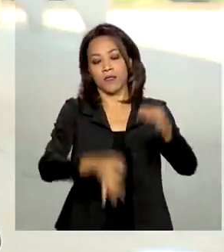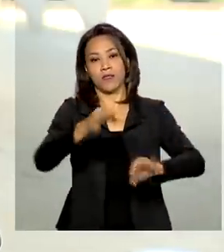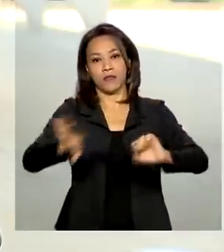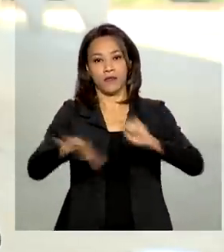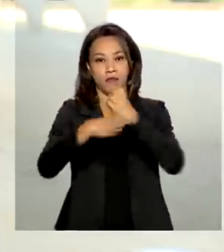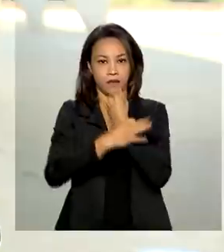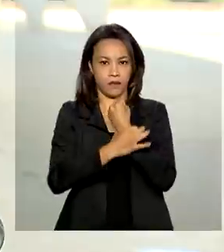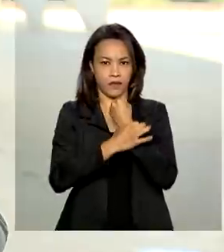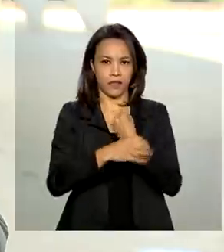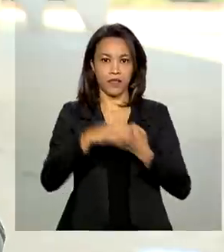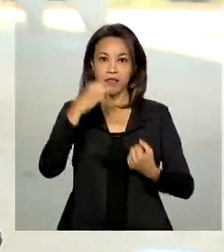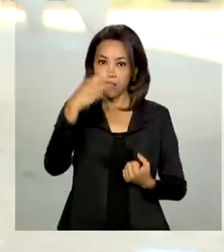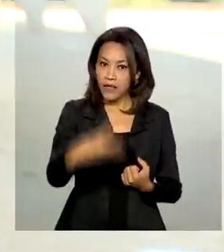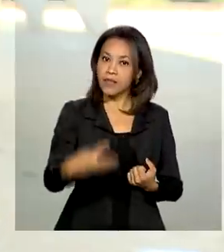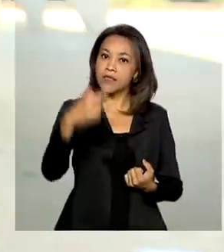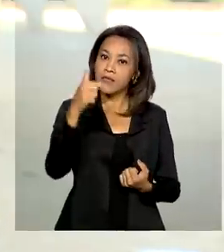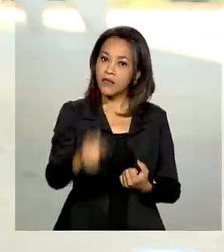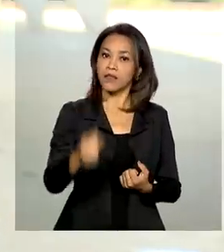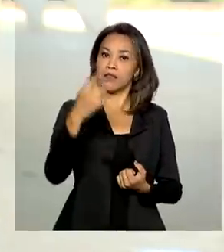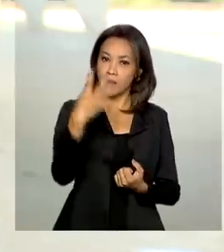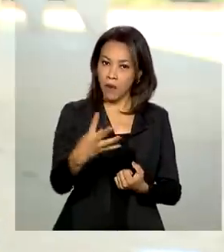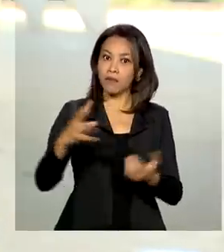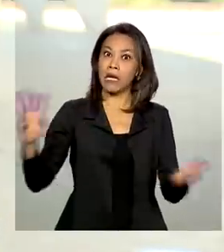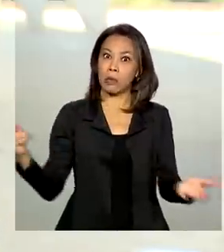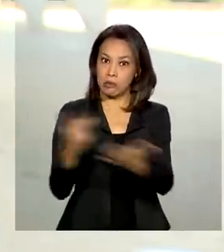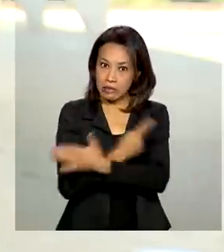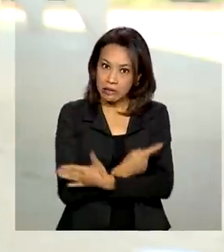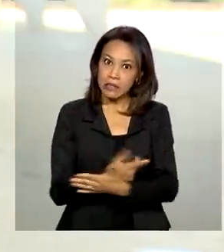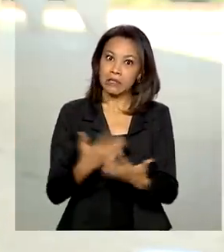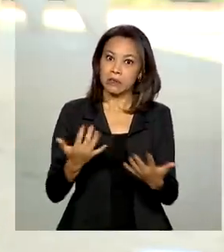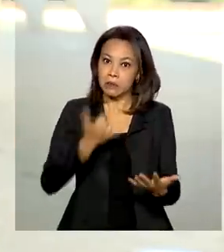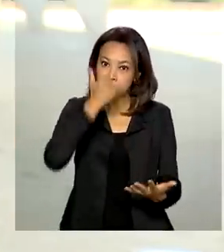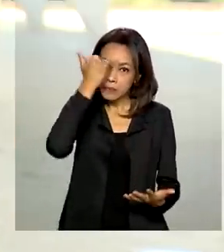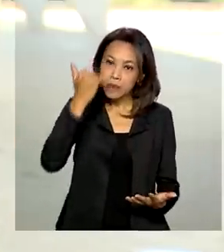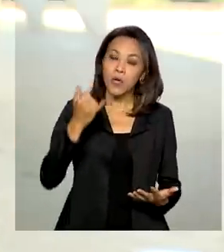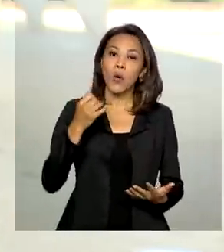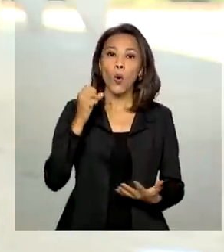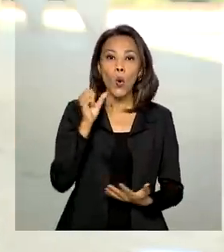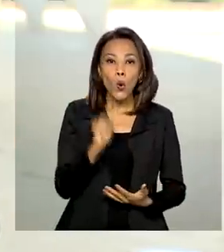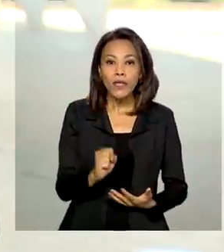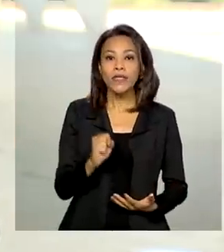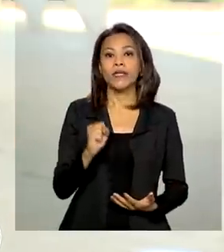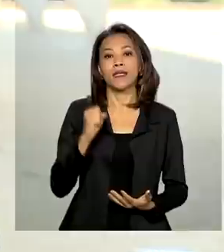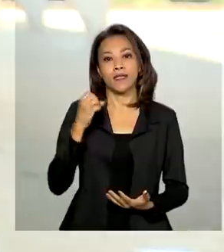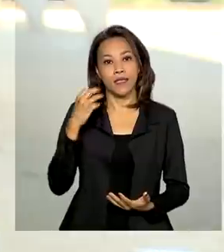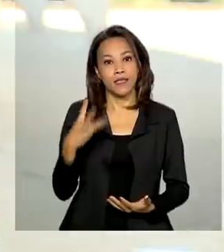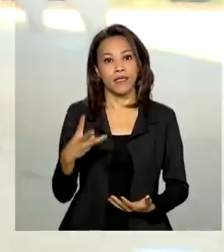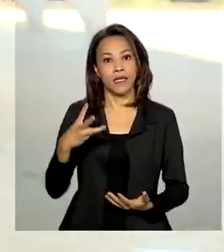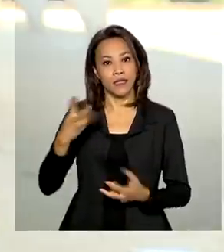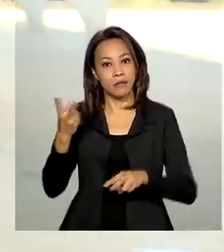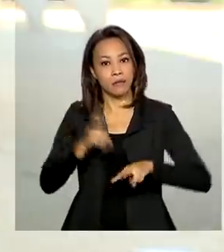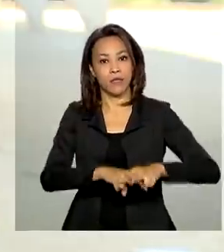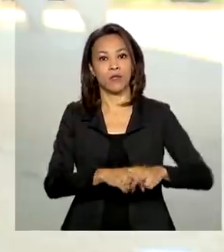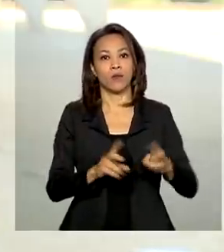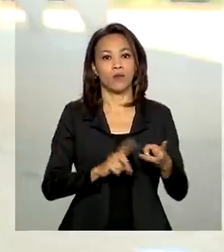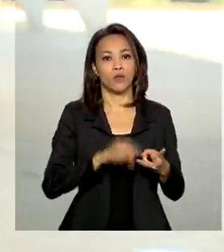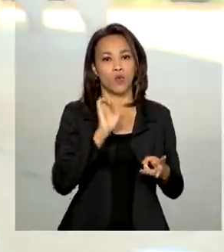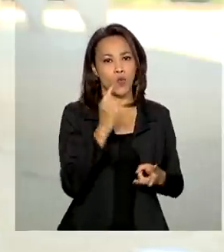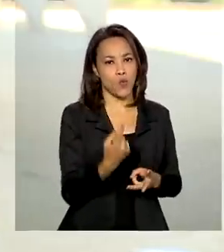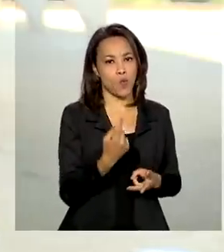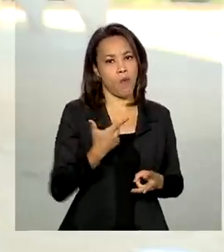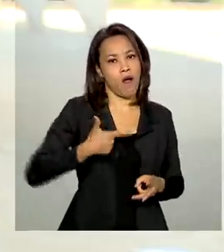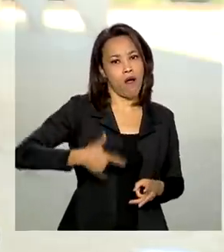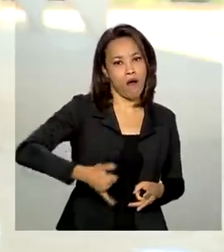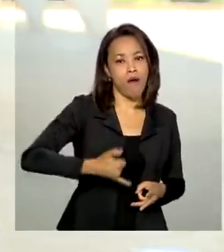dessas 374 ocorrências que você citou, foram 83 prisões, uma arma e oito veículos foram